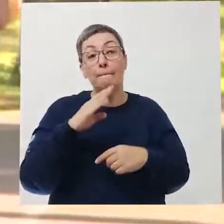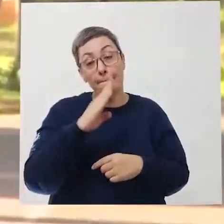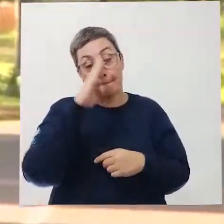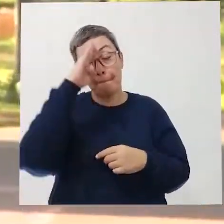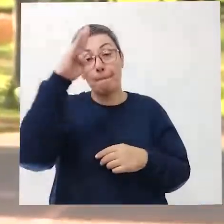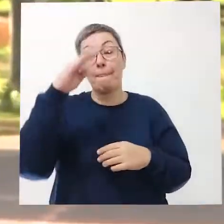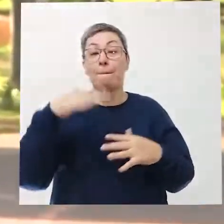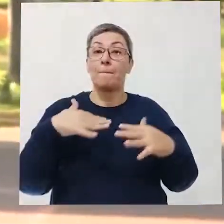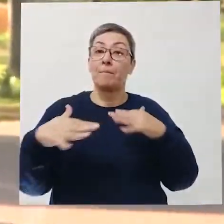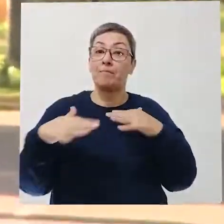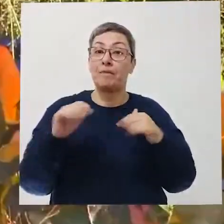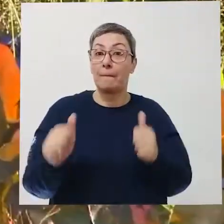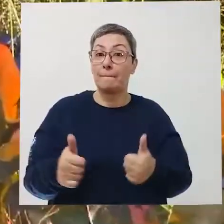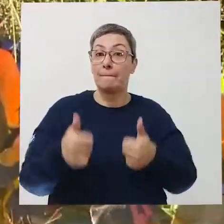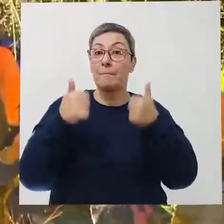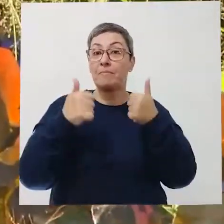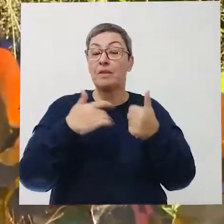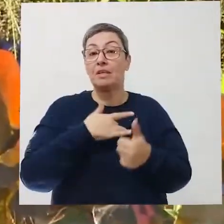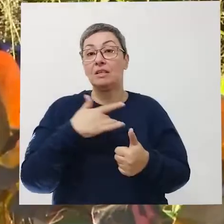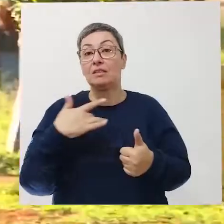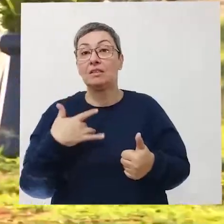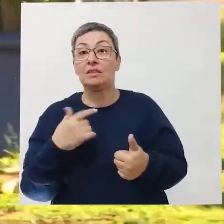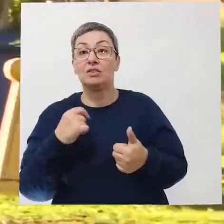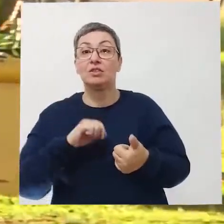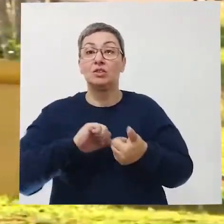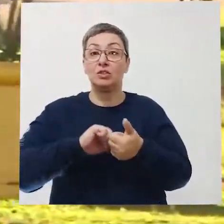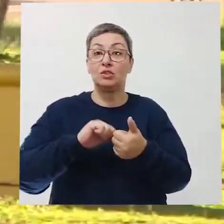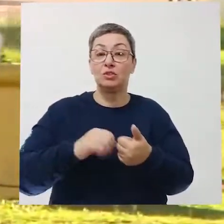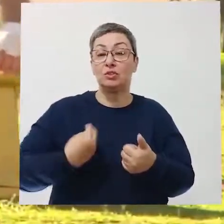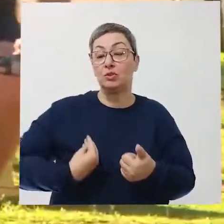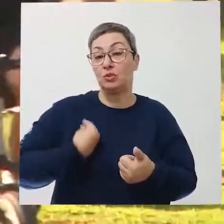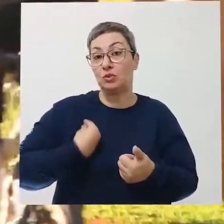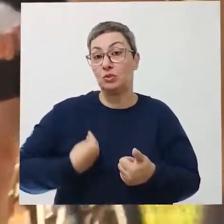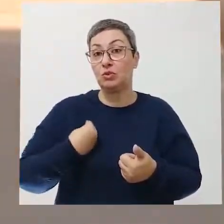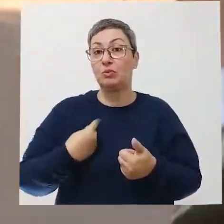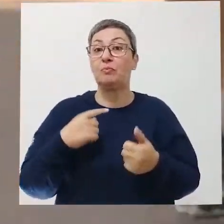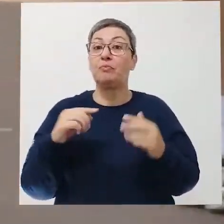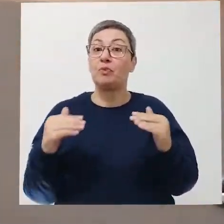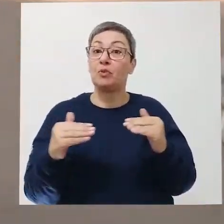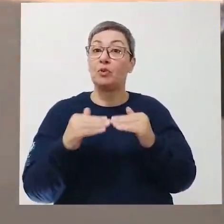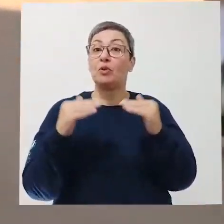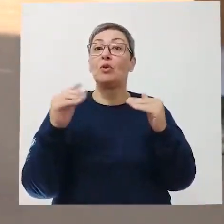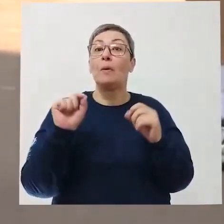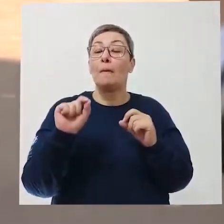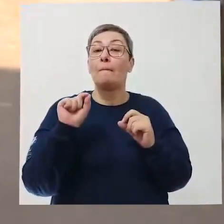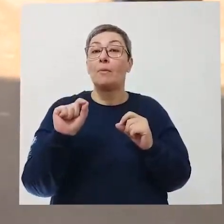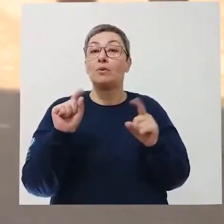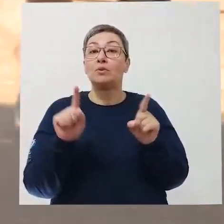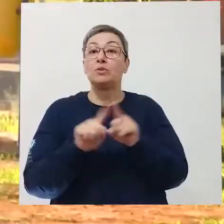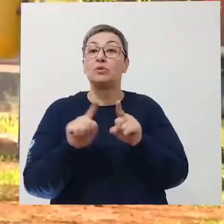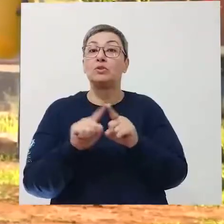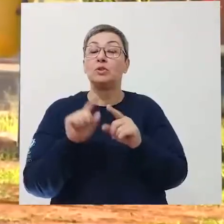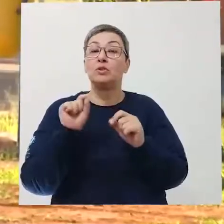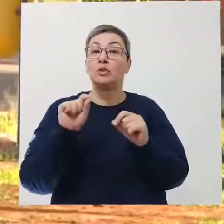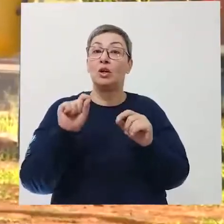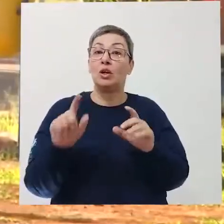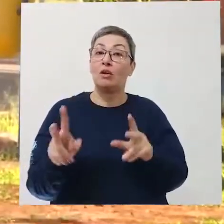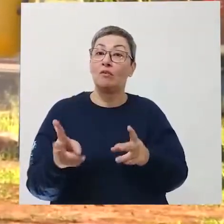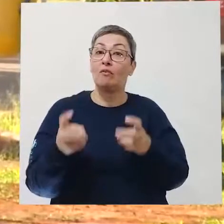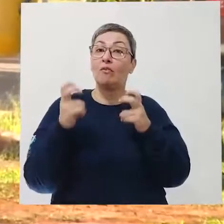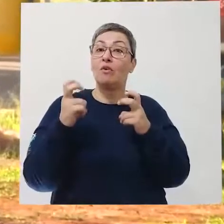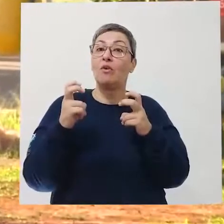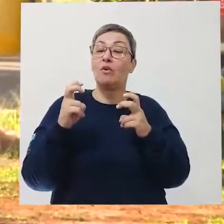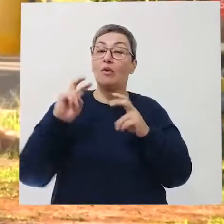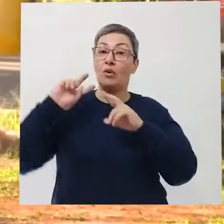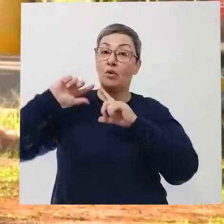principal mecanismo para a melhora da saúde e da qualidade de vida. Segundo ele, também pode ser considerada um resgate da